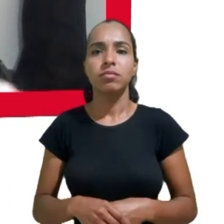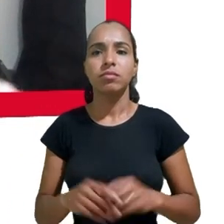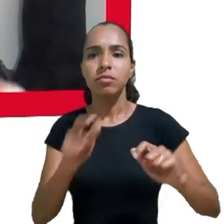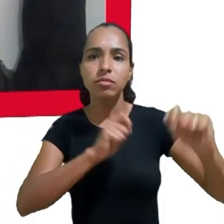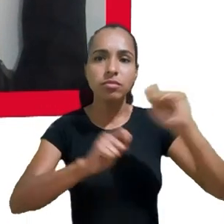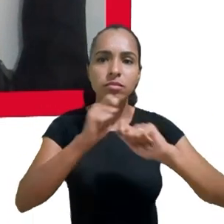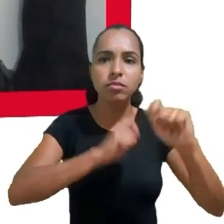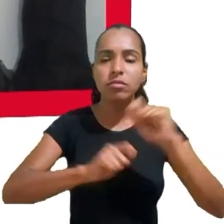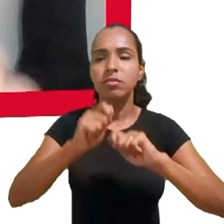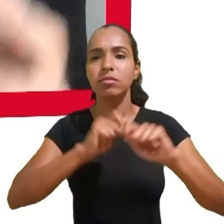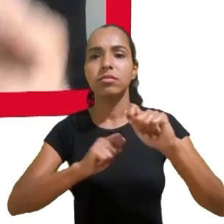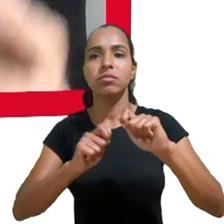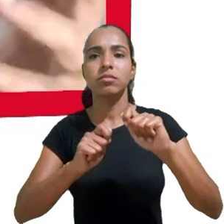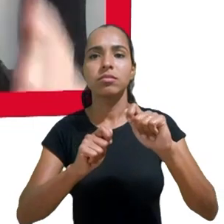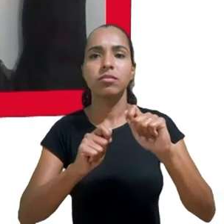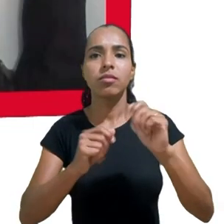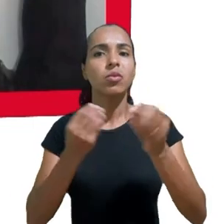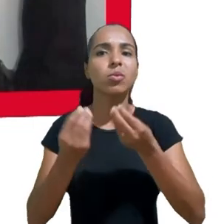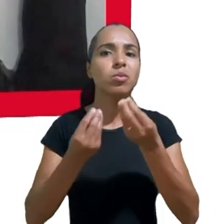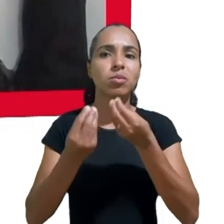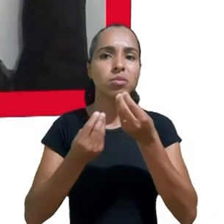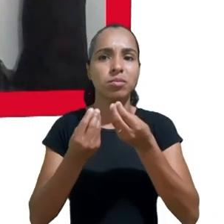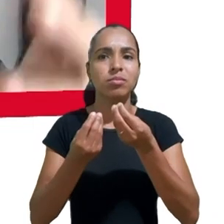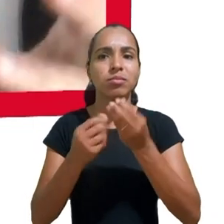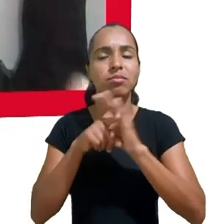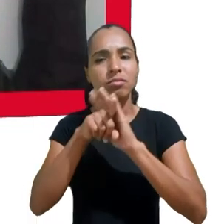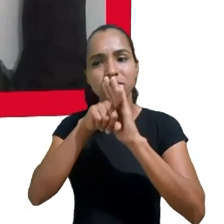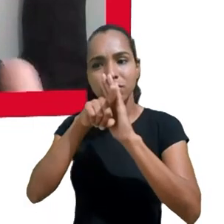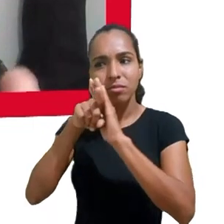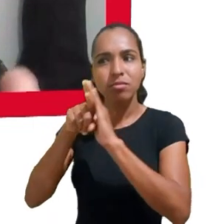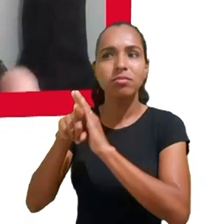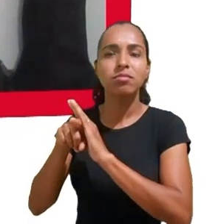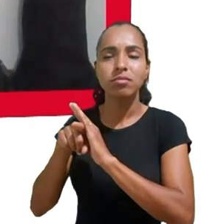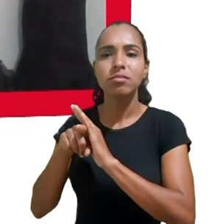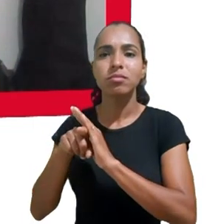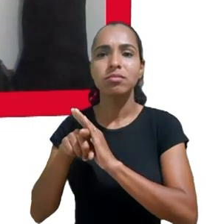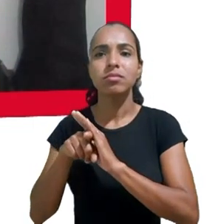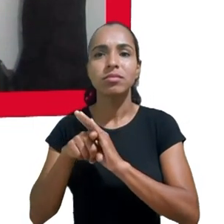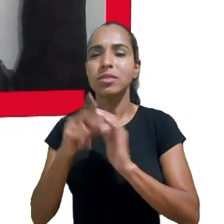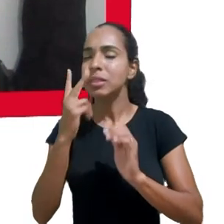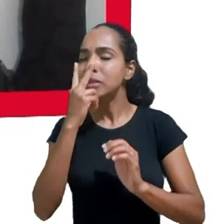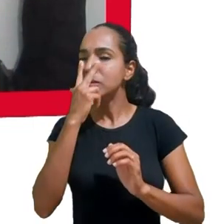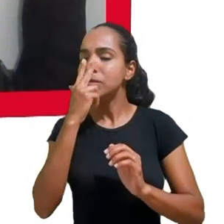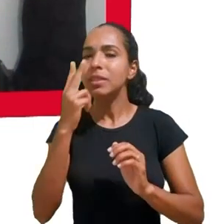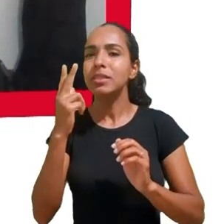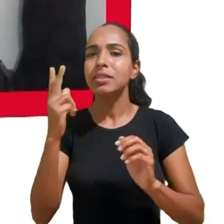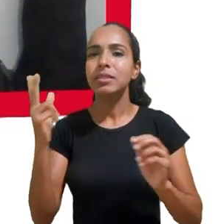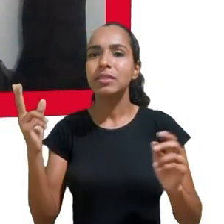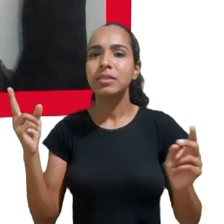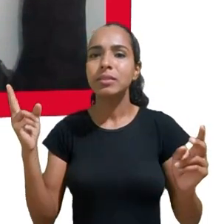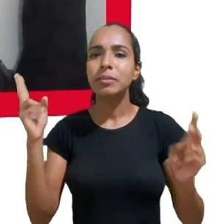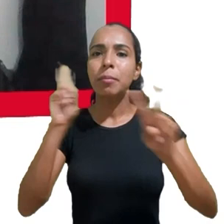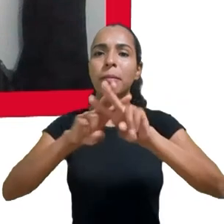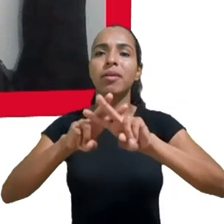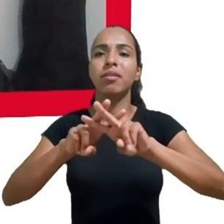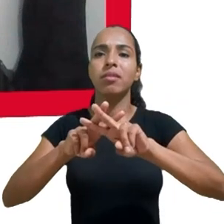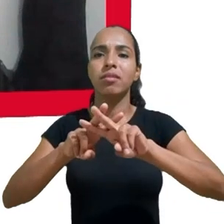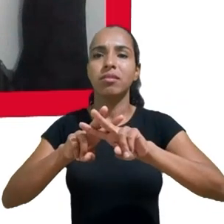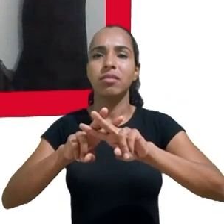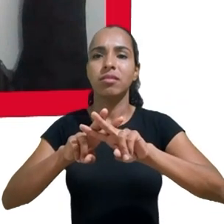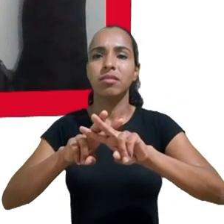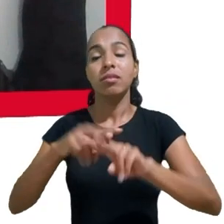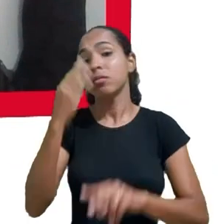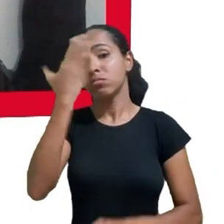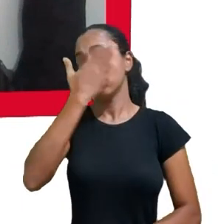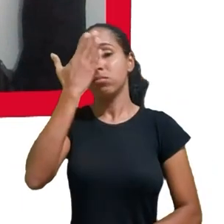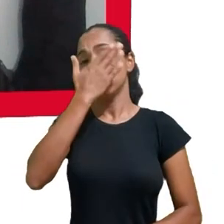colocando também em uma espécie de prisão invisível, de uma projeção sobre quem nós somos e modulando o nosso comportamento para um